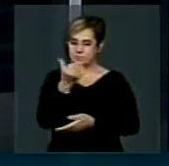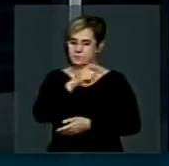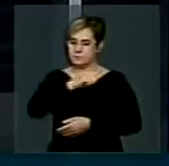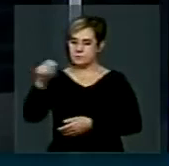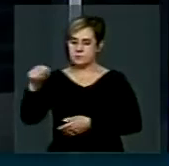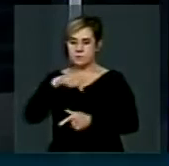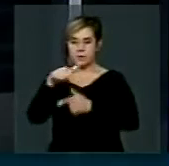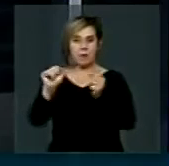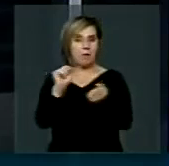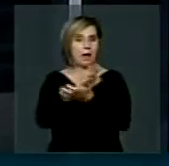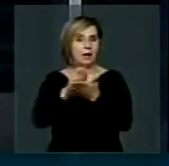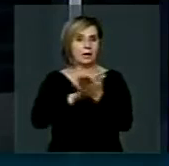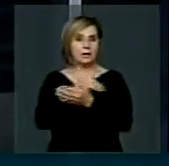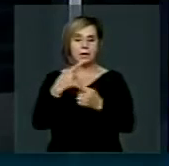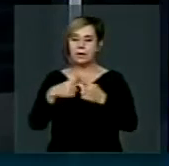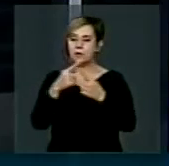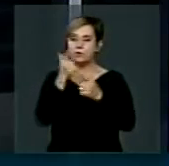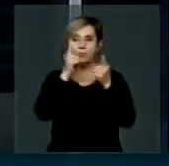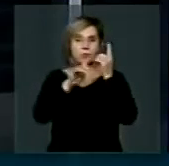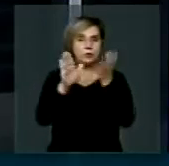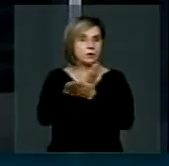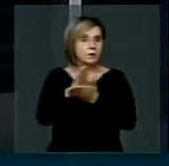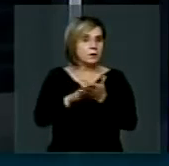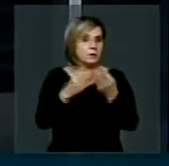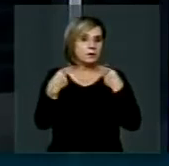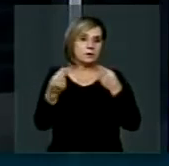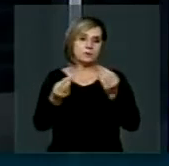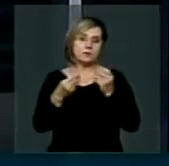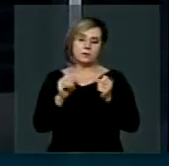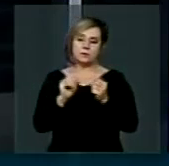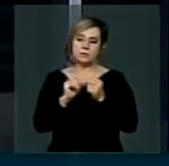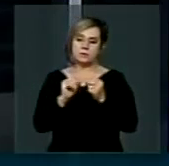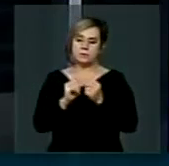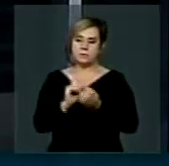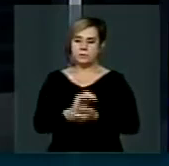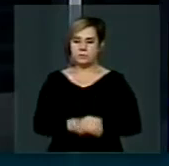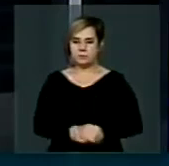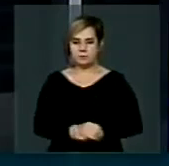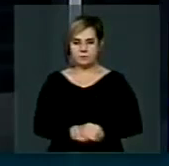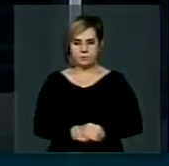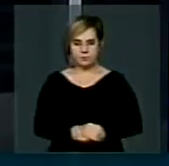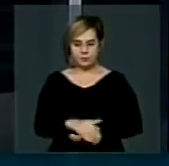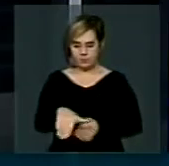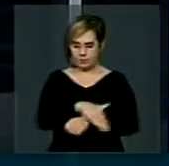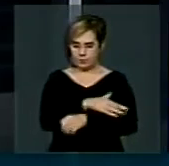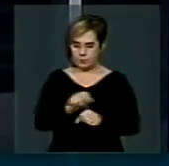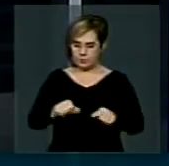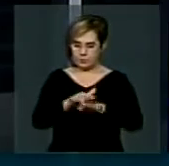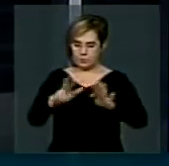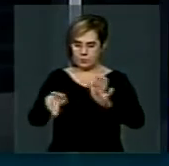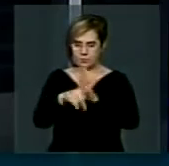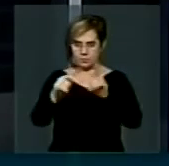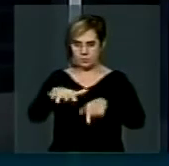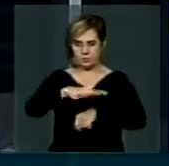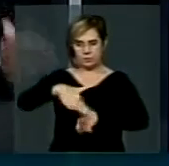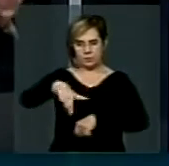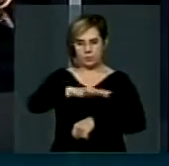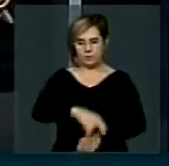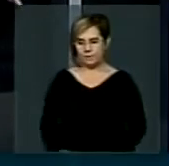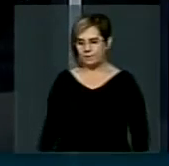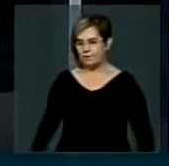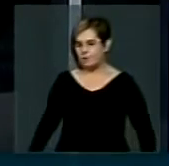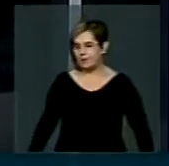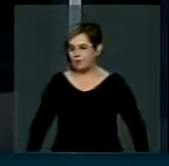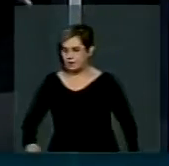sem poder trabalhar porque não tem as condições necessárias de trabalhar as estradas vicinais nos assentamentos. Então, senhor presidente, vossa